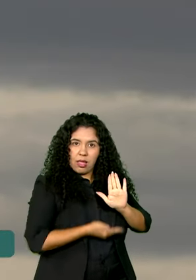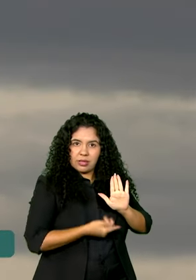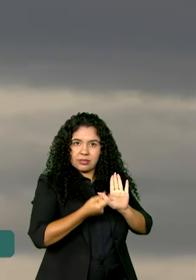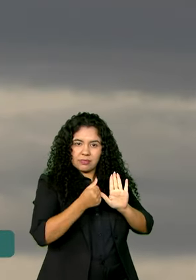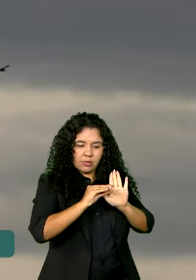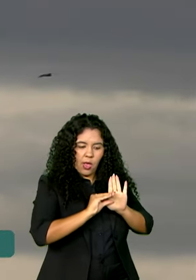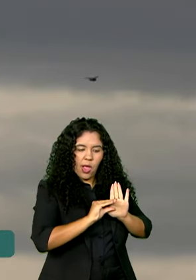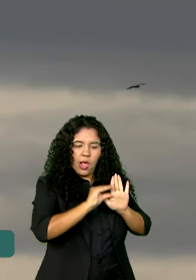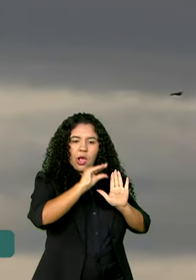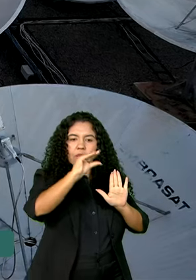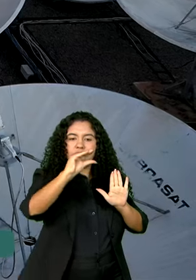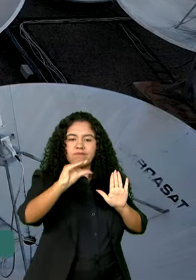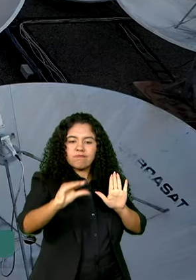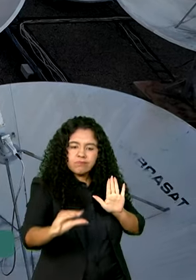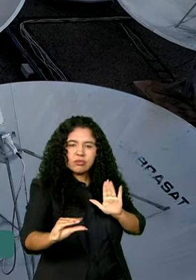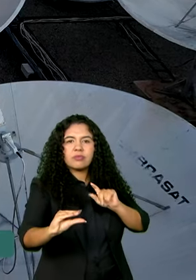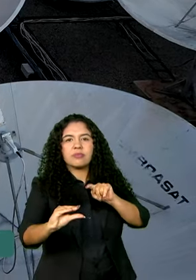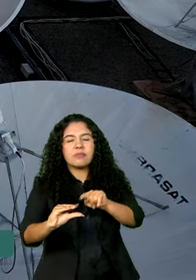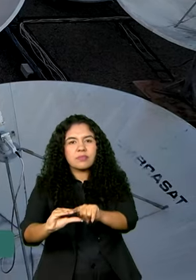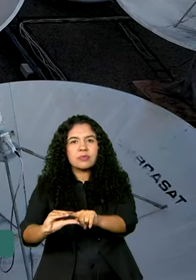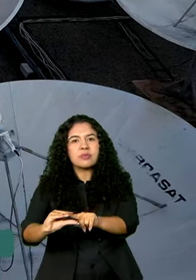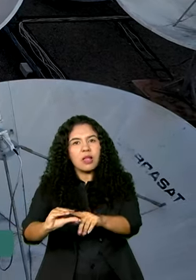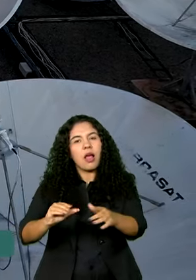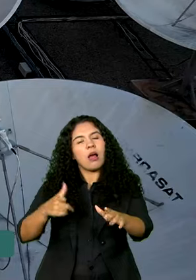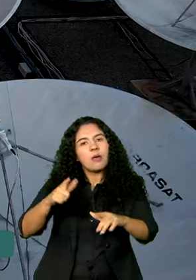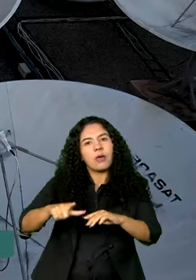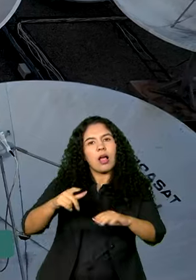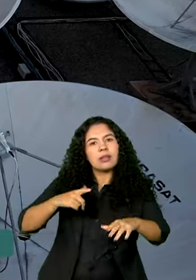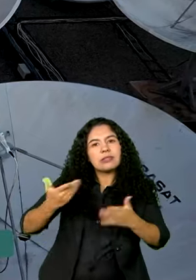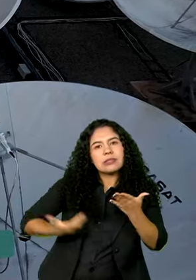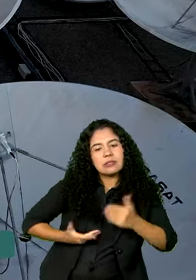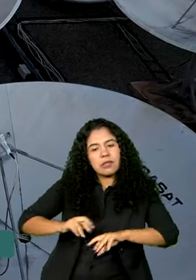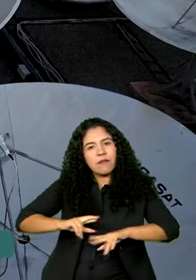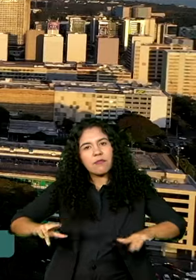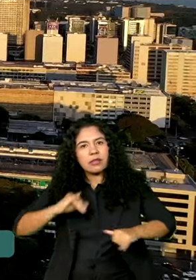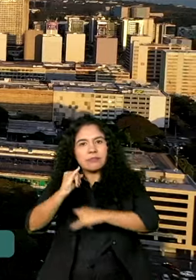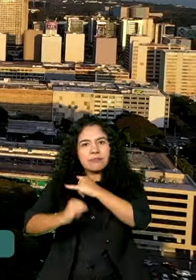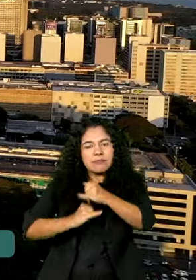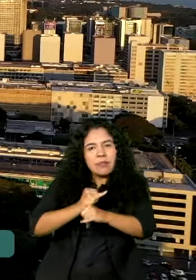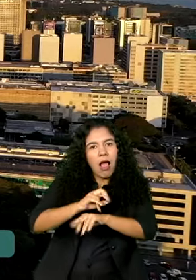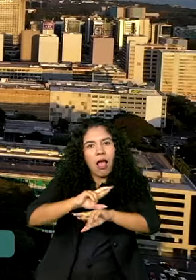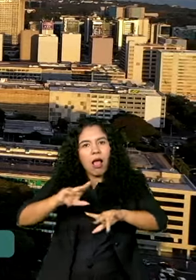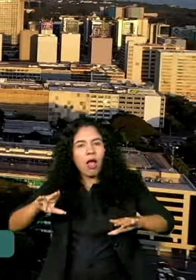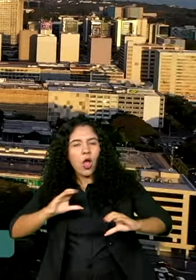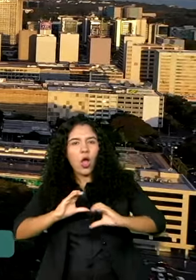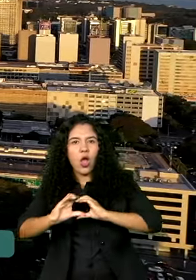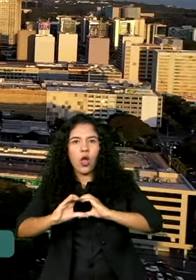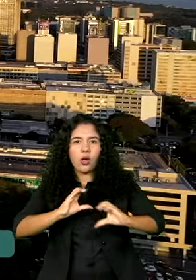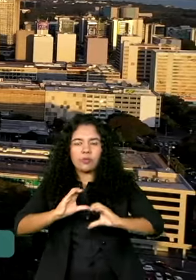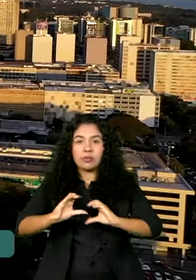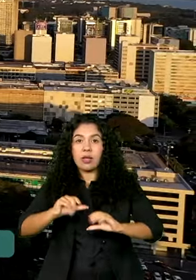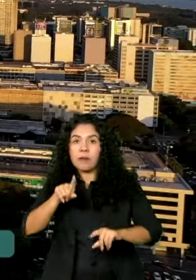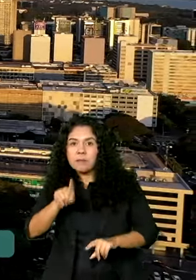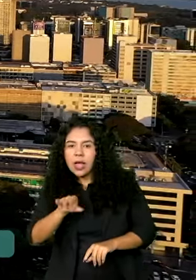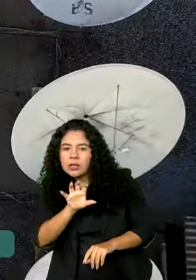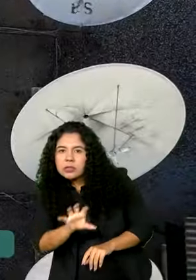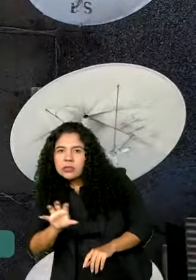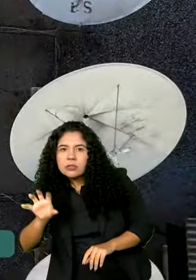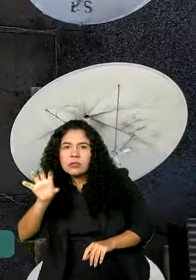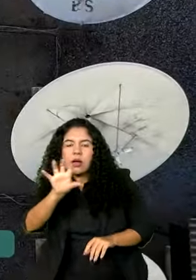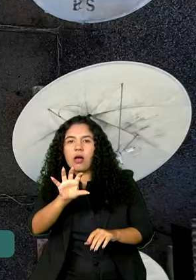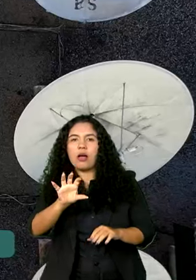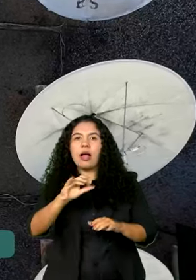Fundo de Universalização dos Serviços de Telecomunicações, o FUSTE, para que os provedores regionais de internet